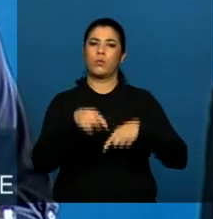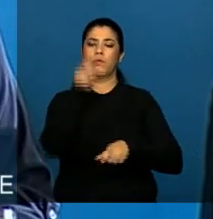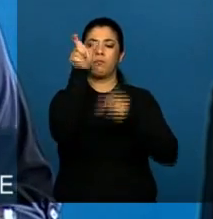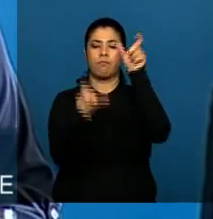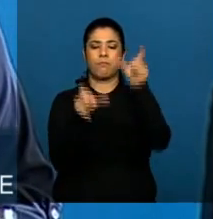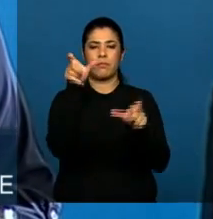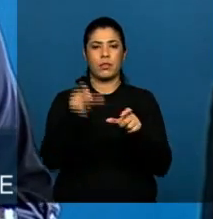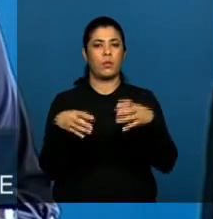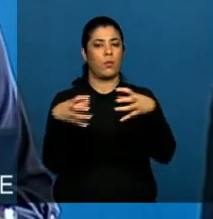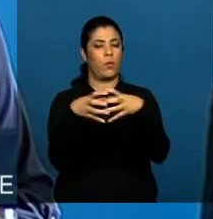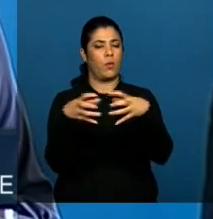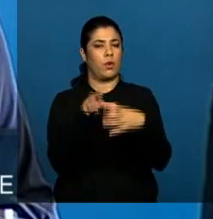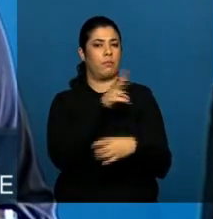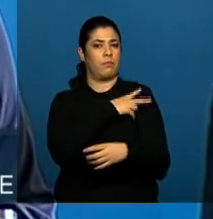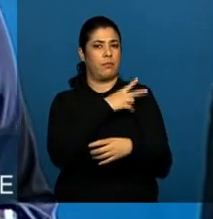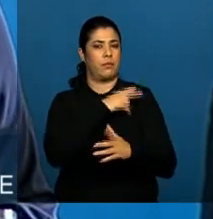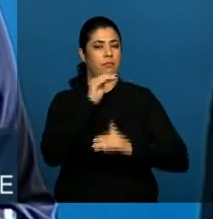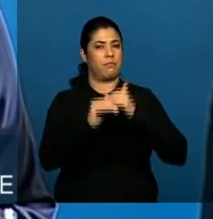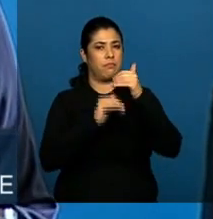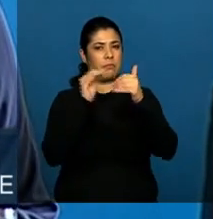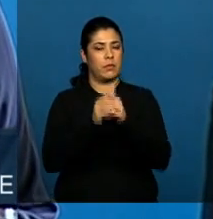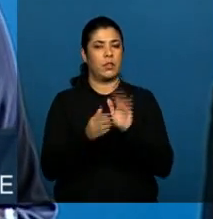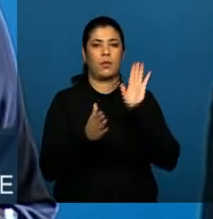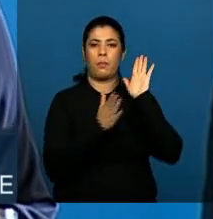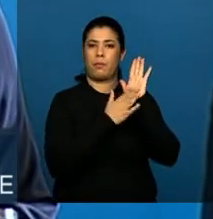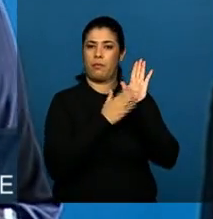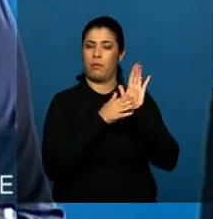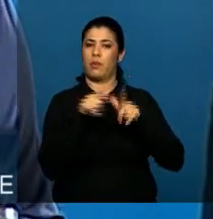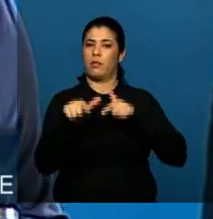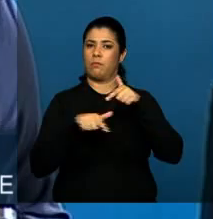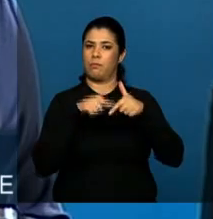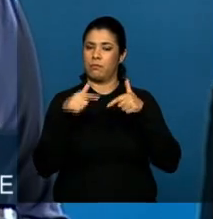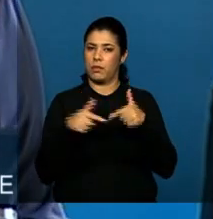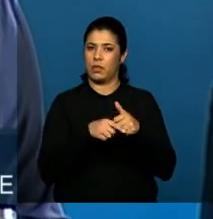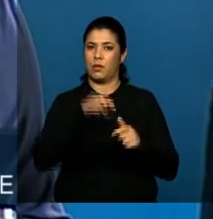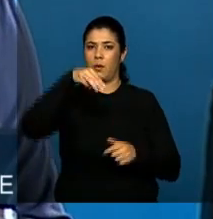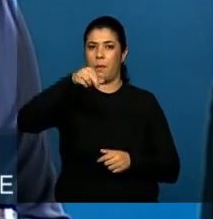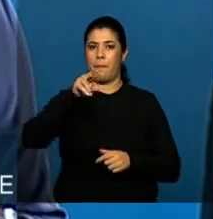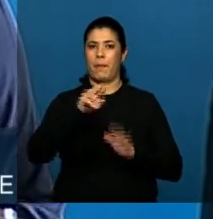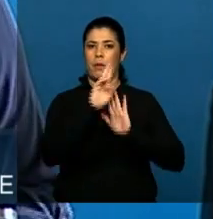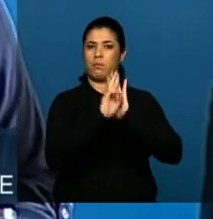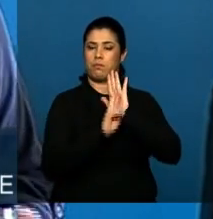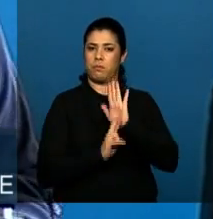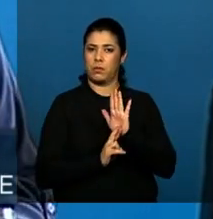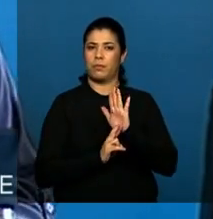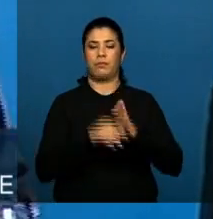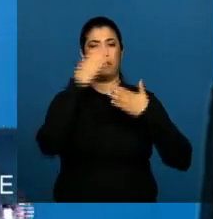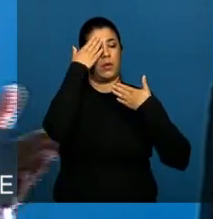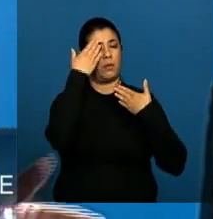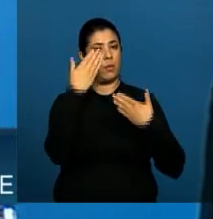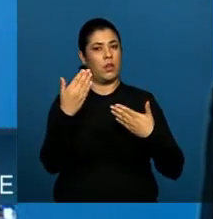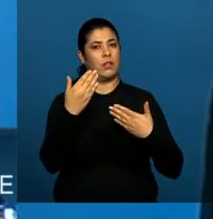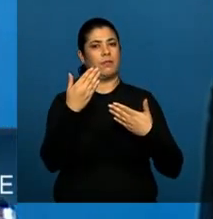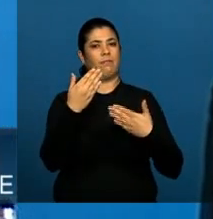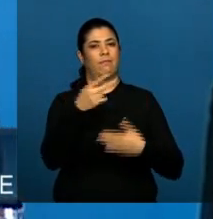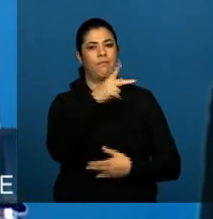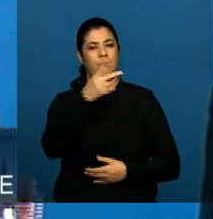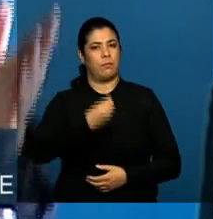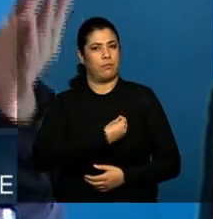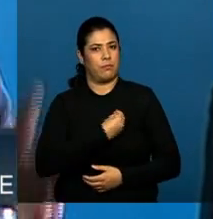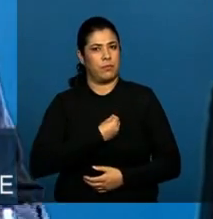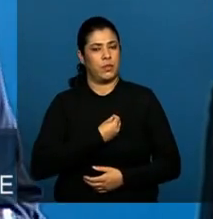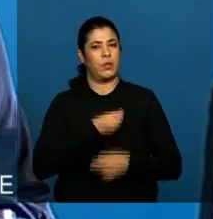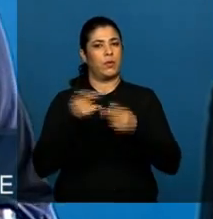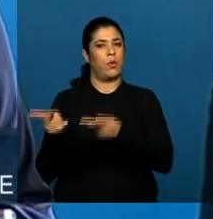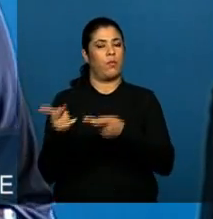técnica que está desenvolvendo essa proposta de marco regulatório. Eu agradeço imensamente a presença de todos,